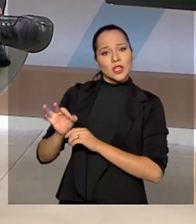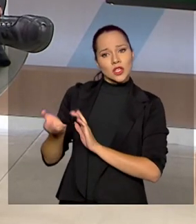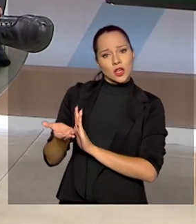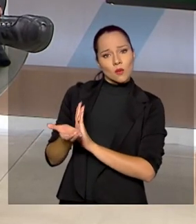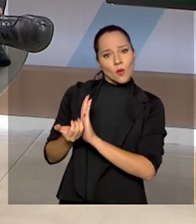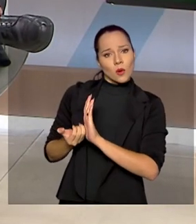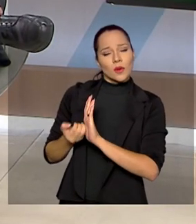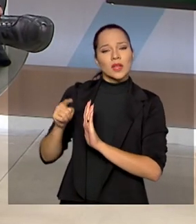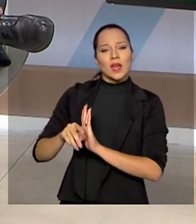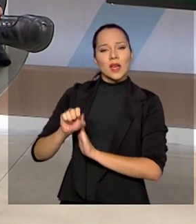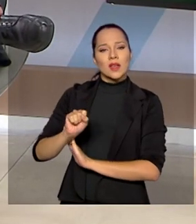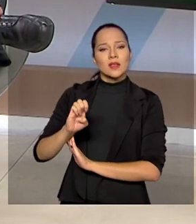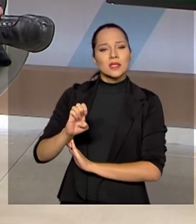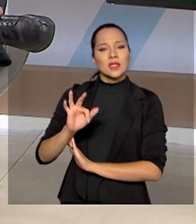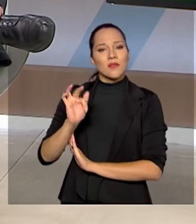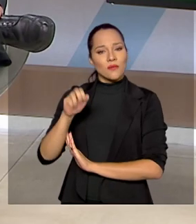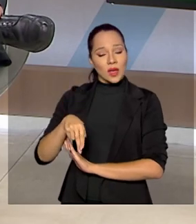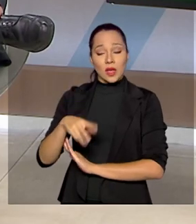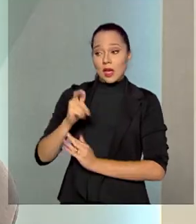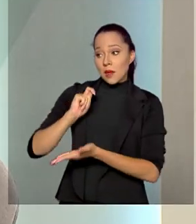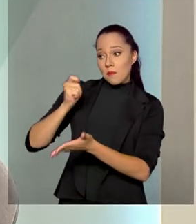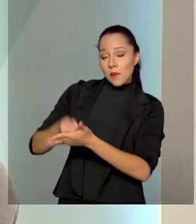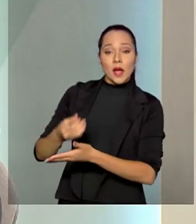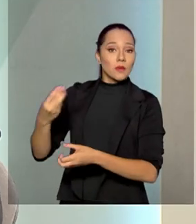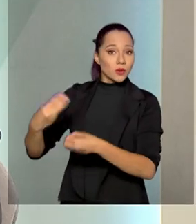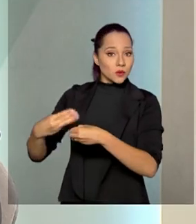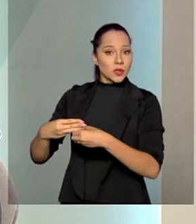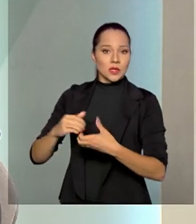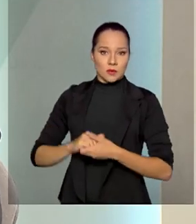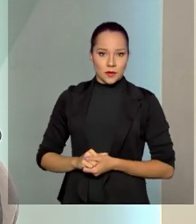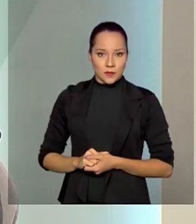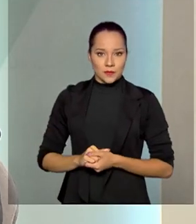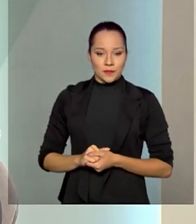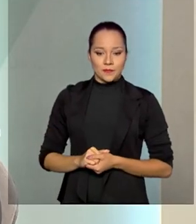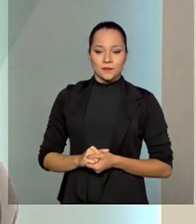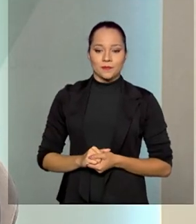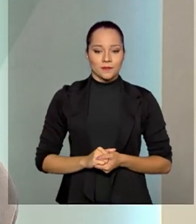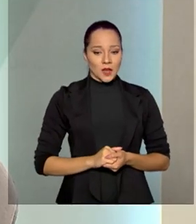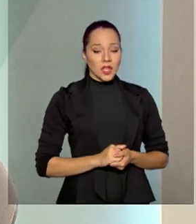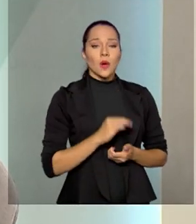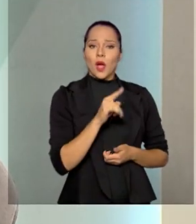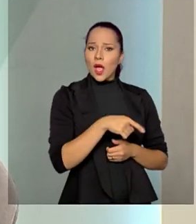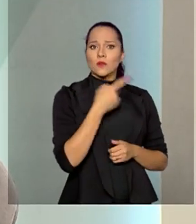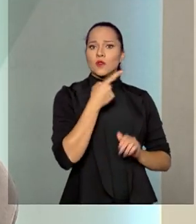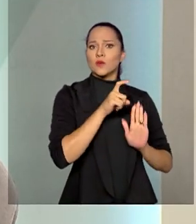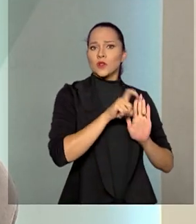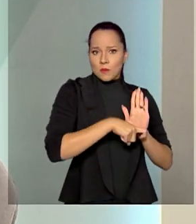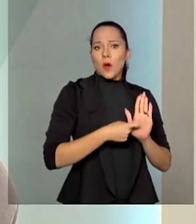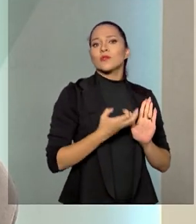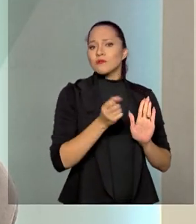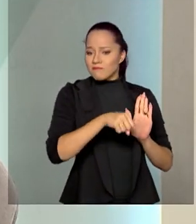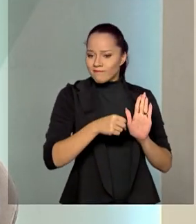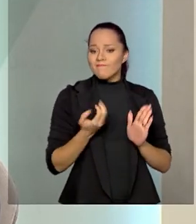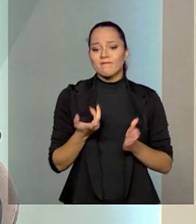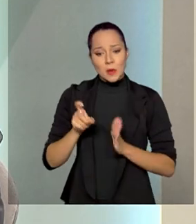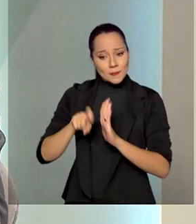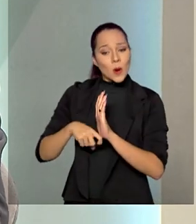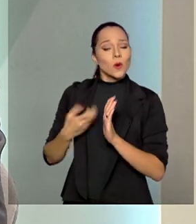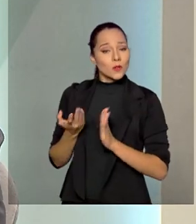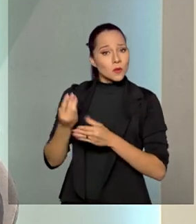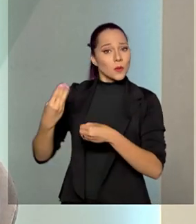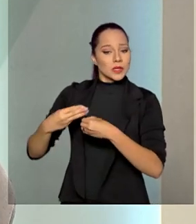CEFEM, que é paga aos municípios. de 2011... É uma fonte de receita. É uma fonte de receita. E de